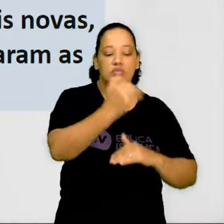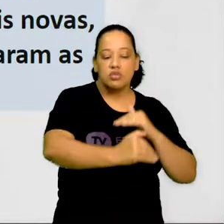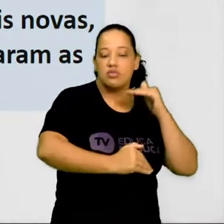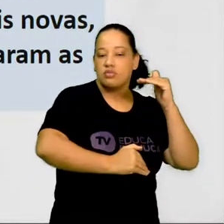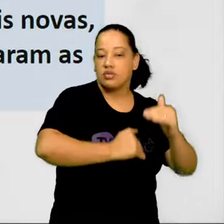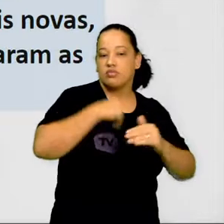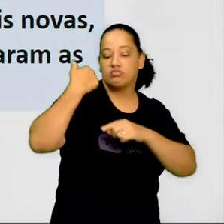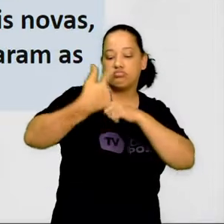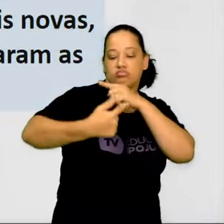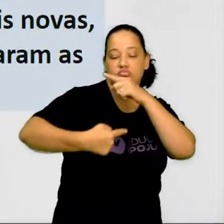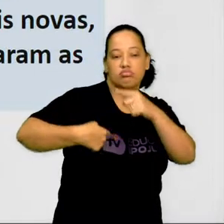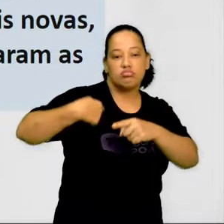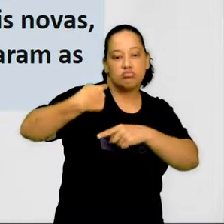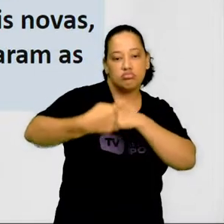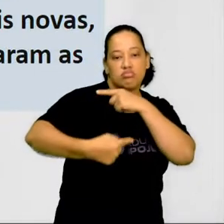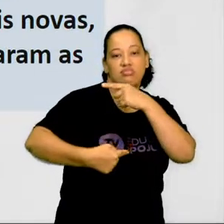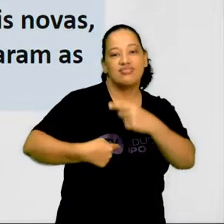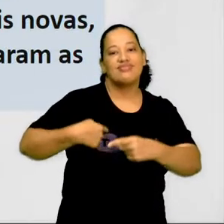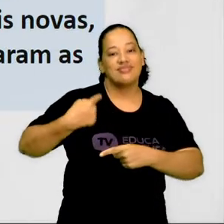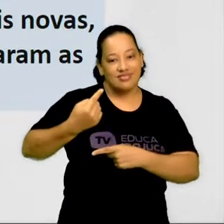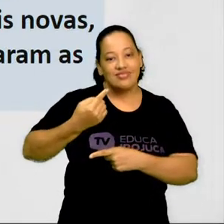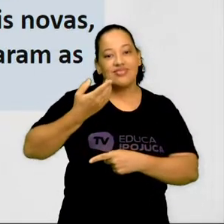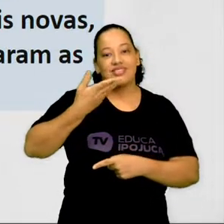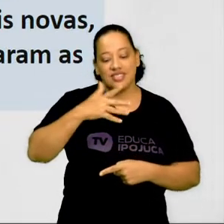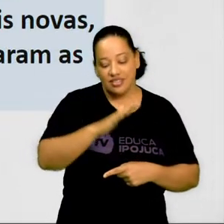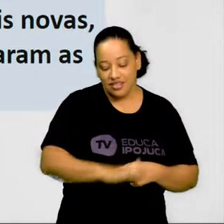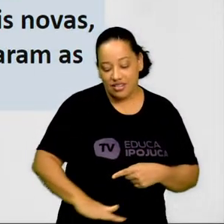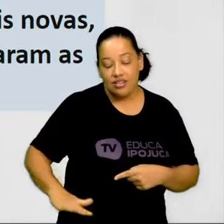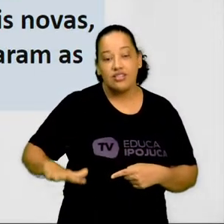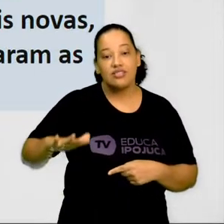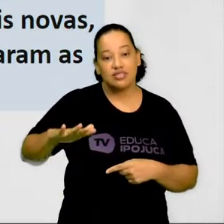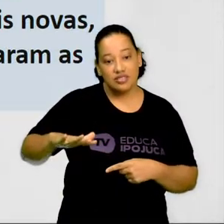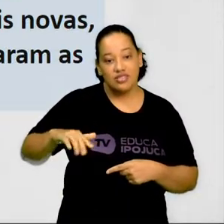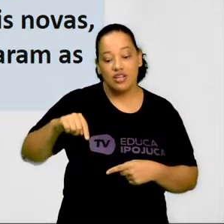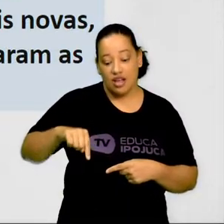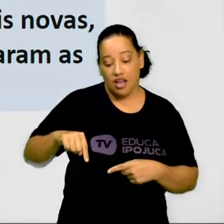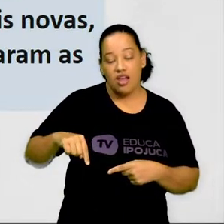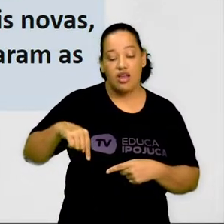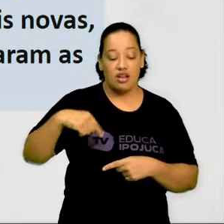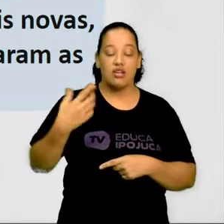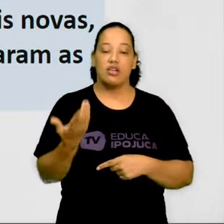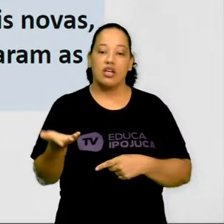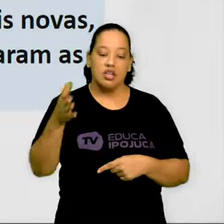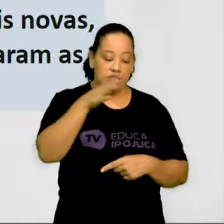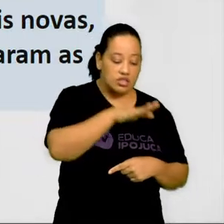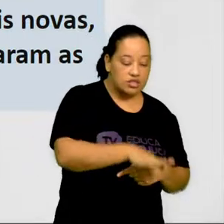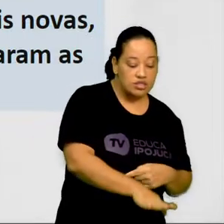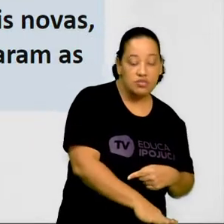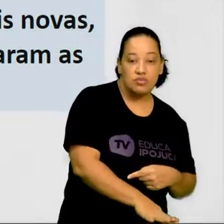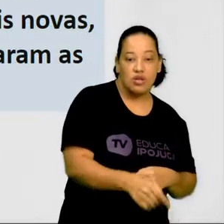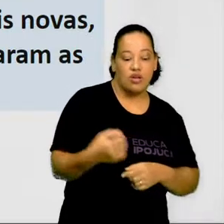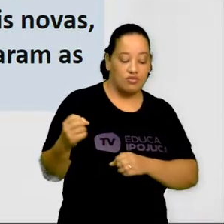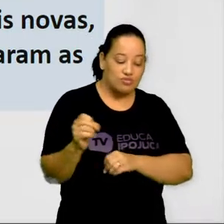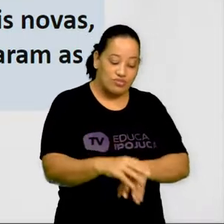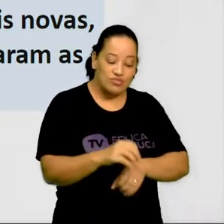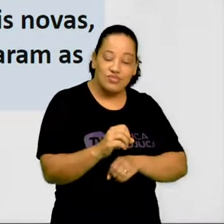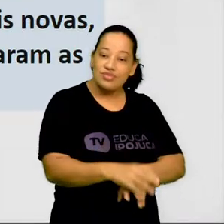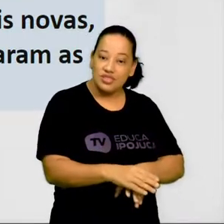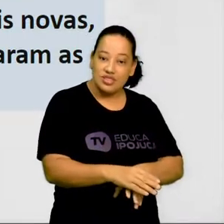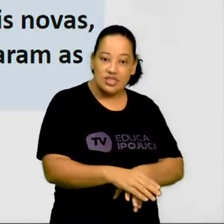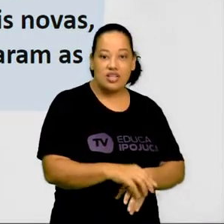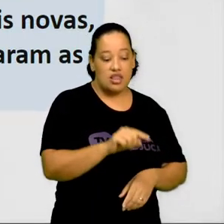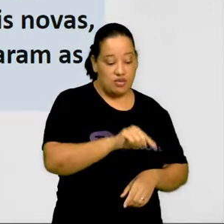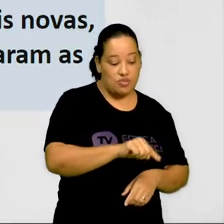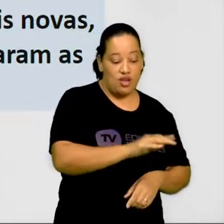geração, ou seja, as crianças mais velhas vão ensinando para as mais novas, que por